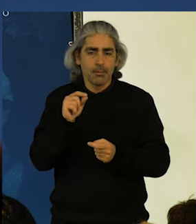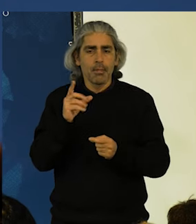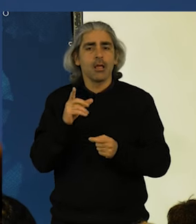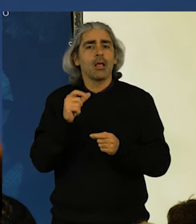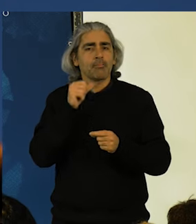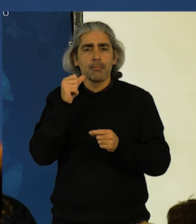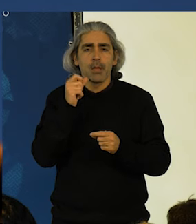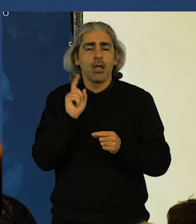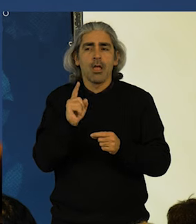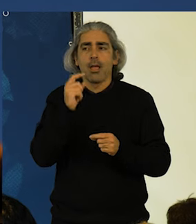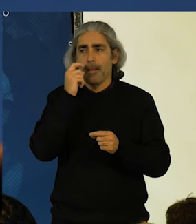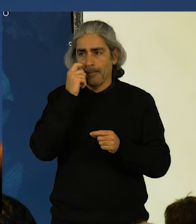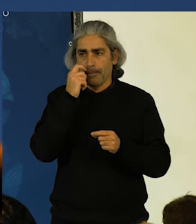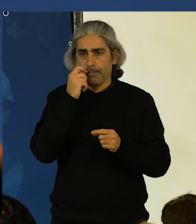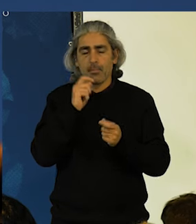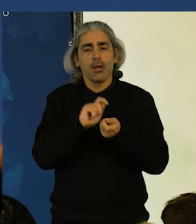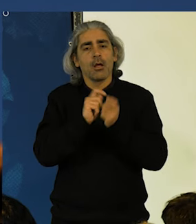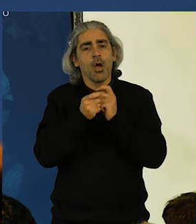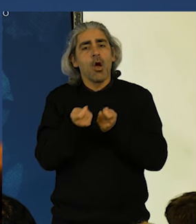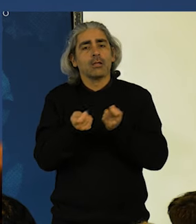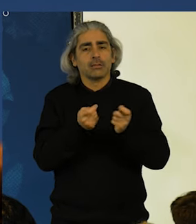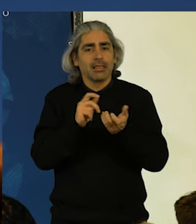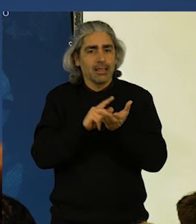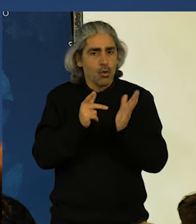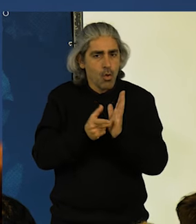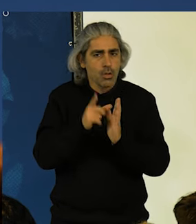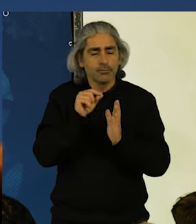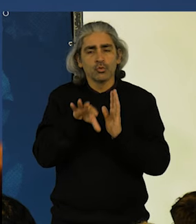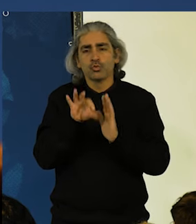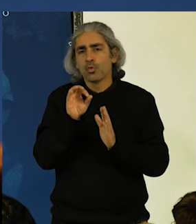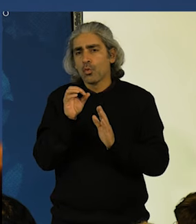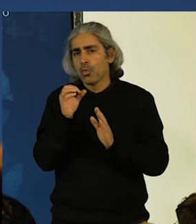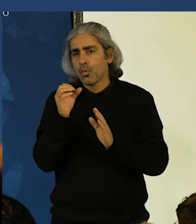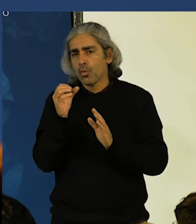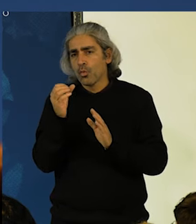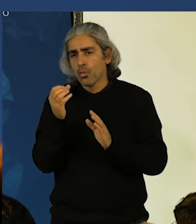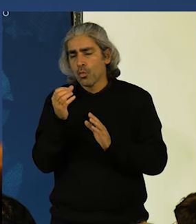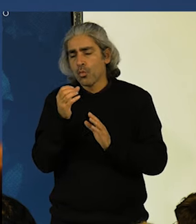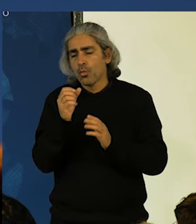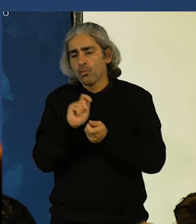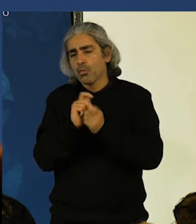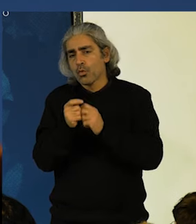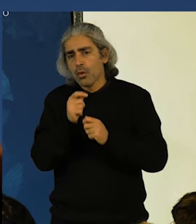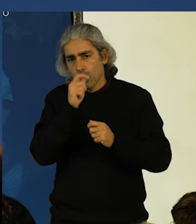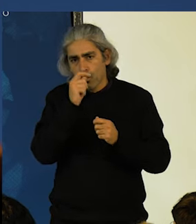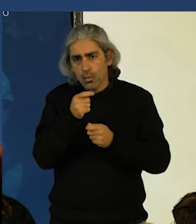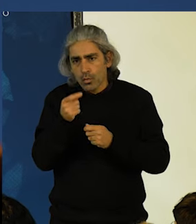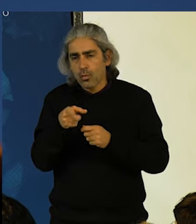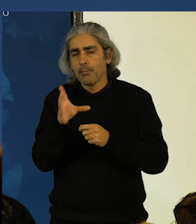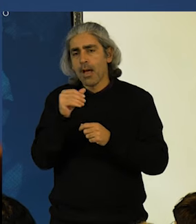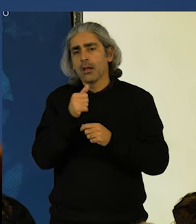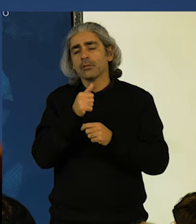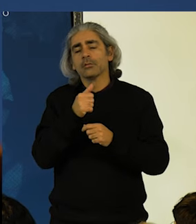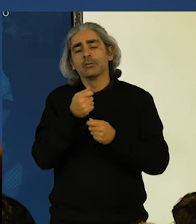está também a reorganização tecnológica e a escolha de culturas, a alteração das culturas, para um uso mais